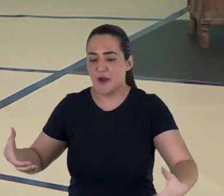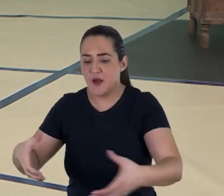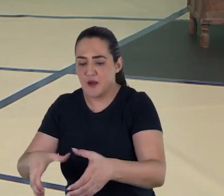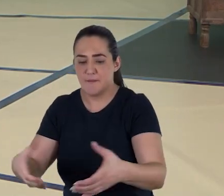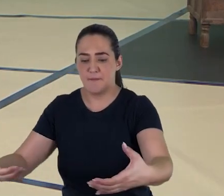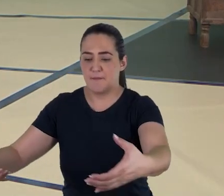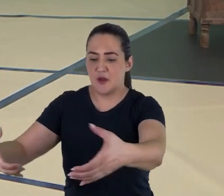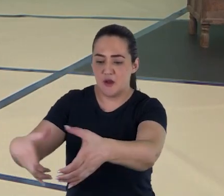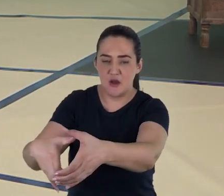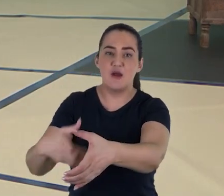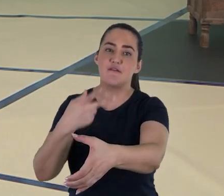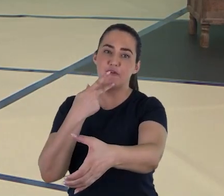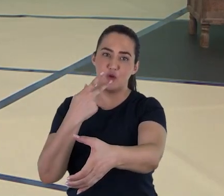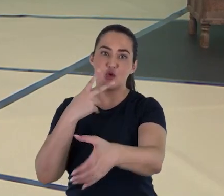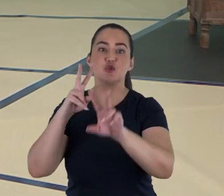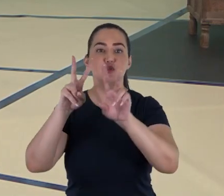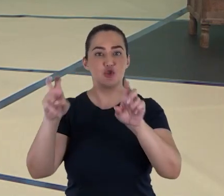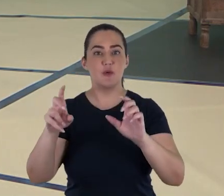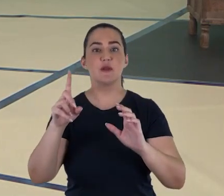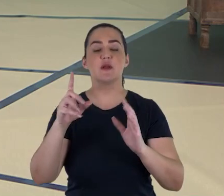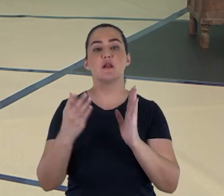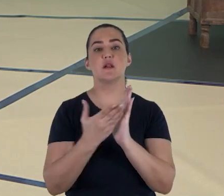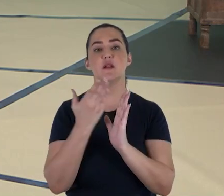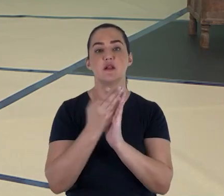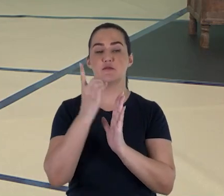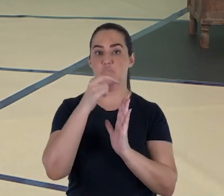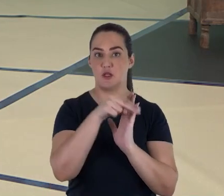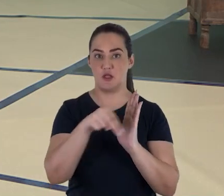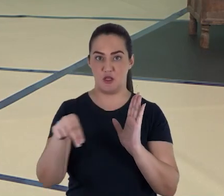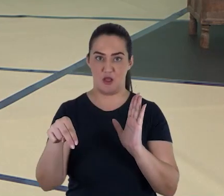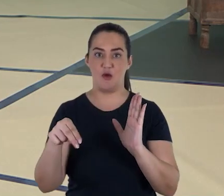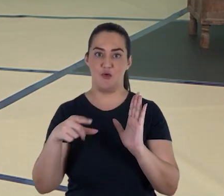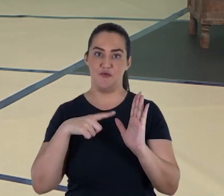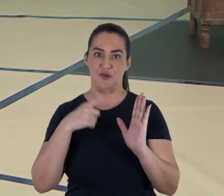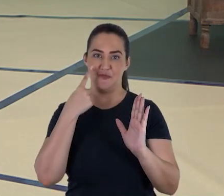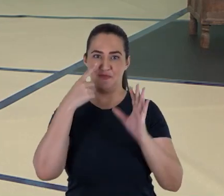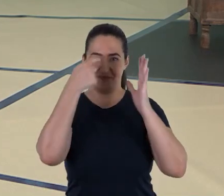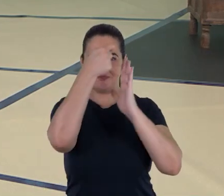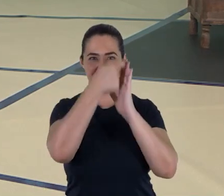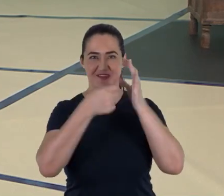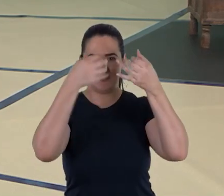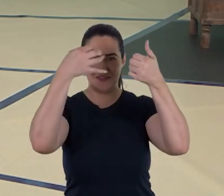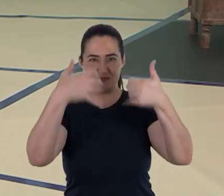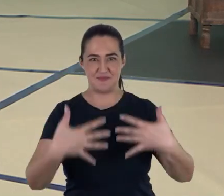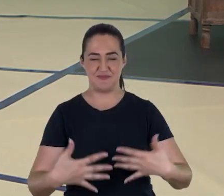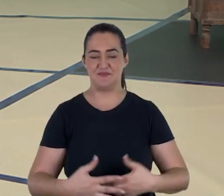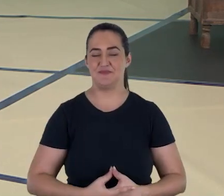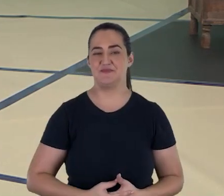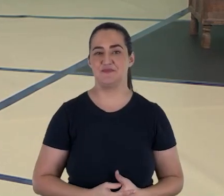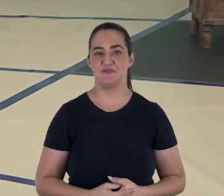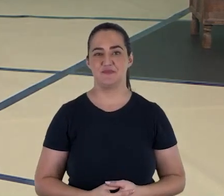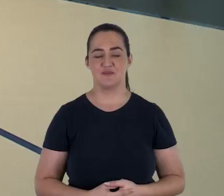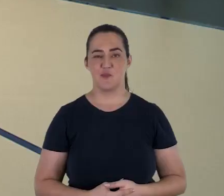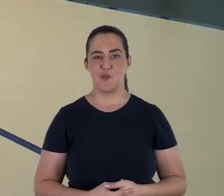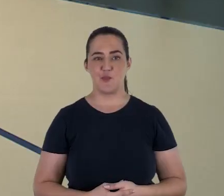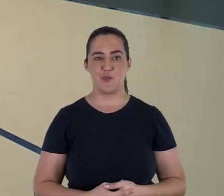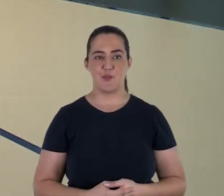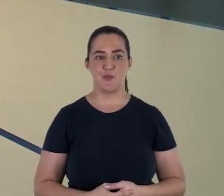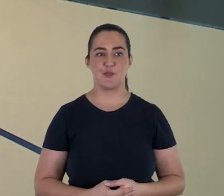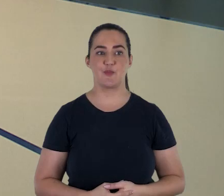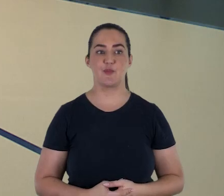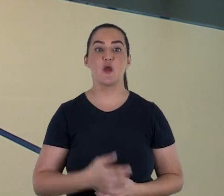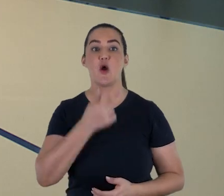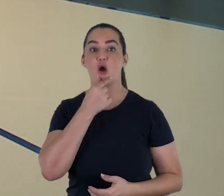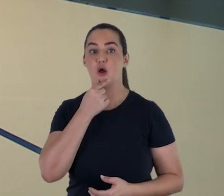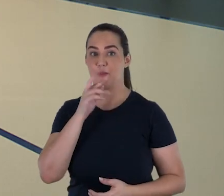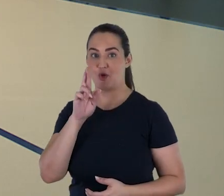Então, ele se referiu aos fragmentos de Daniel usando estas frases, ou estas palavras que eu vou mostrar para você aqui. Olha o que o